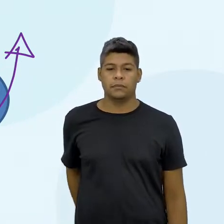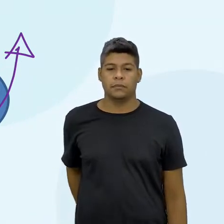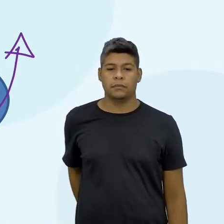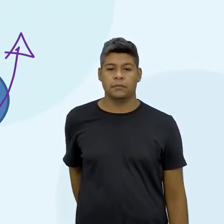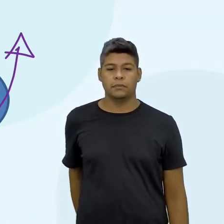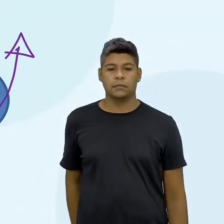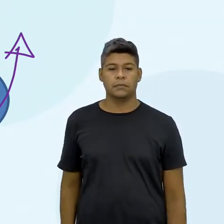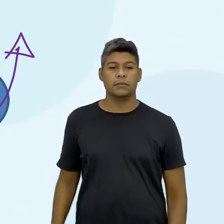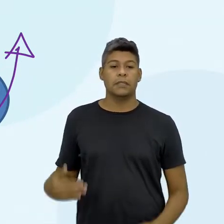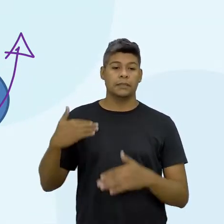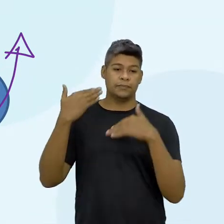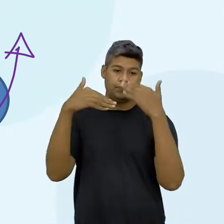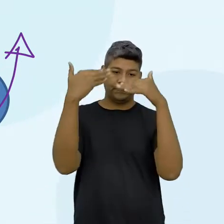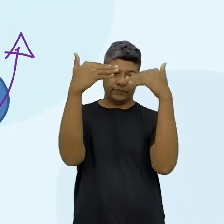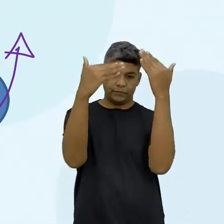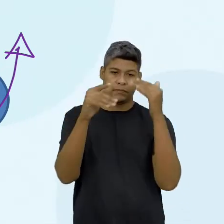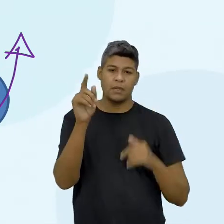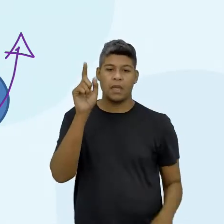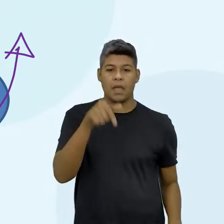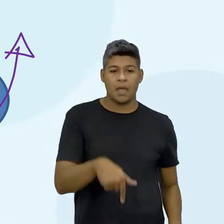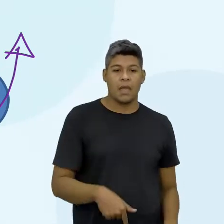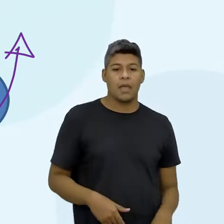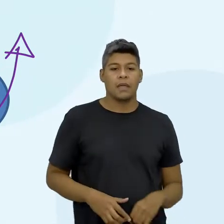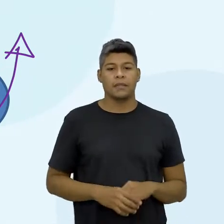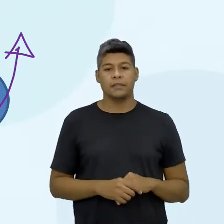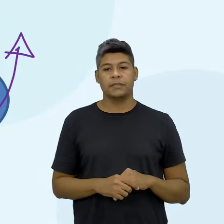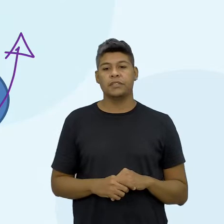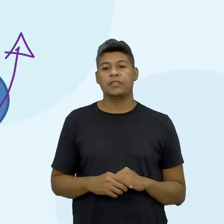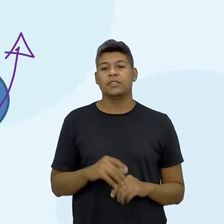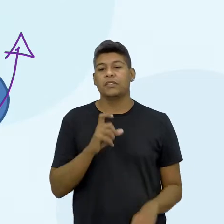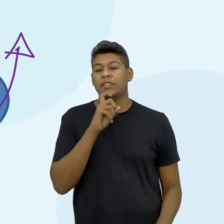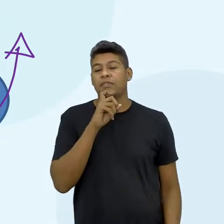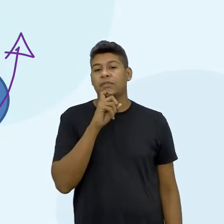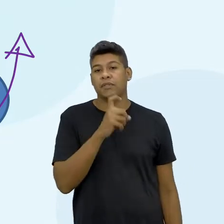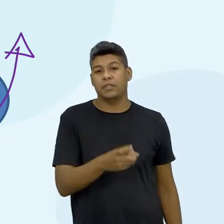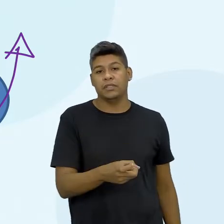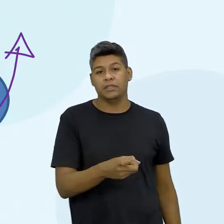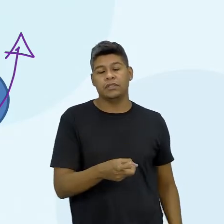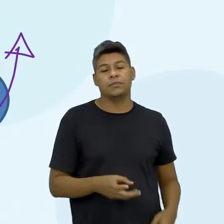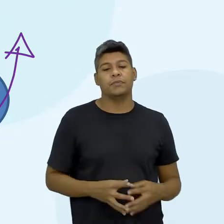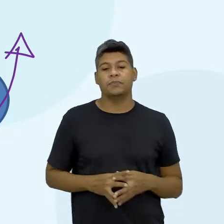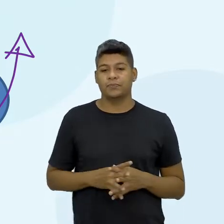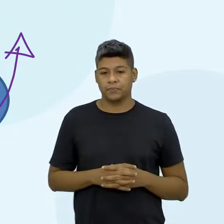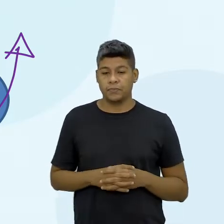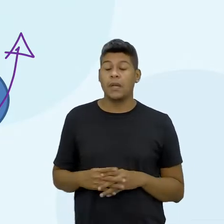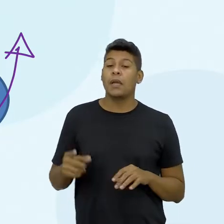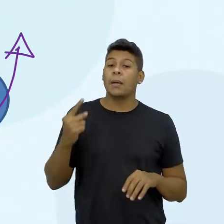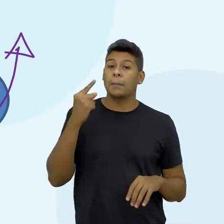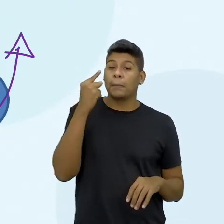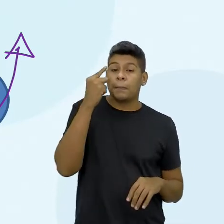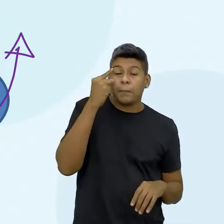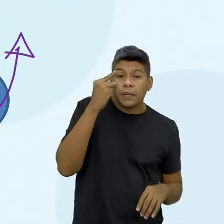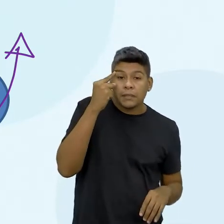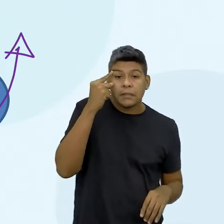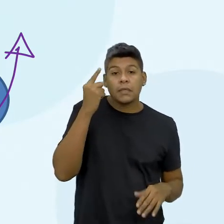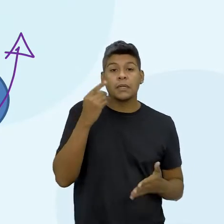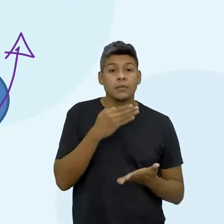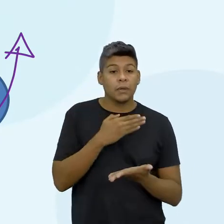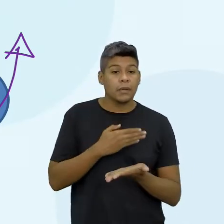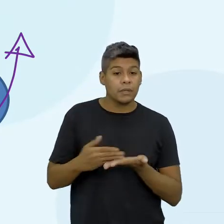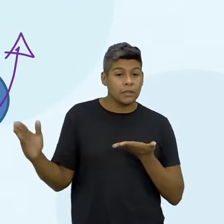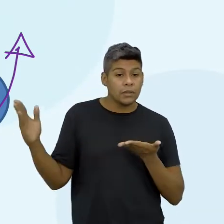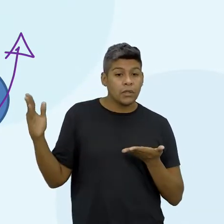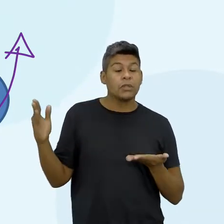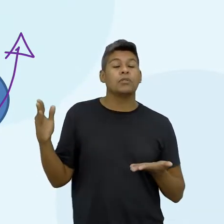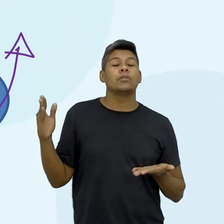do desenvolvimento, que é o bloquinho verde. Então pensando aqui, a introdução,